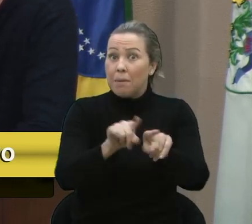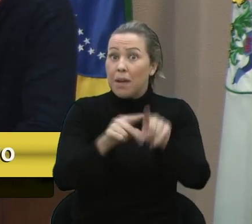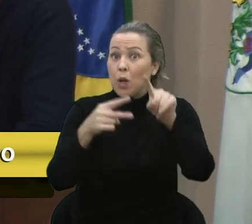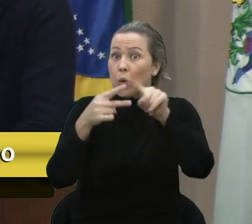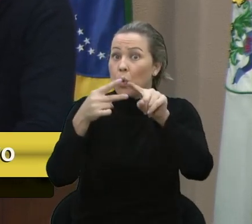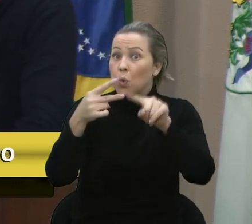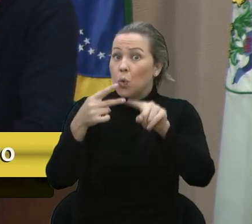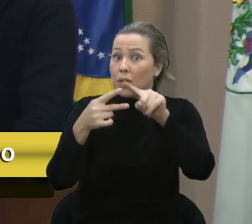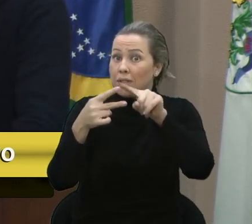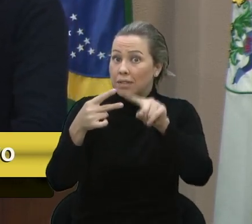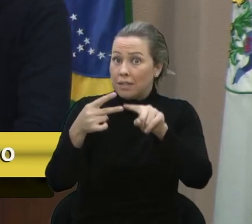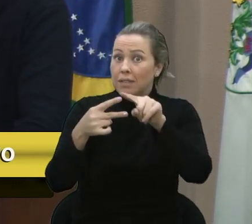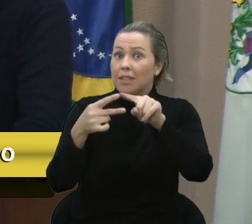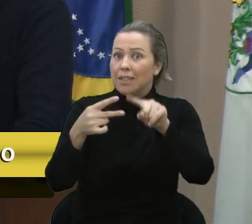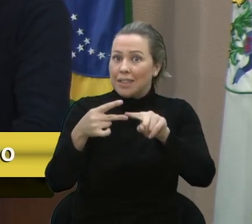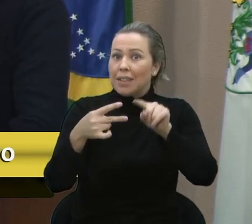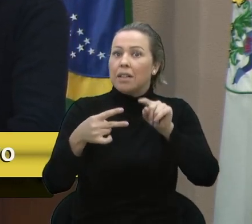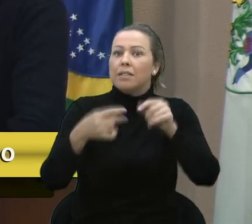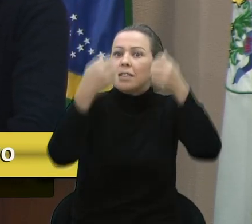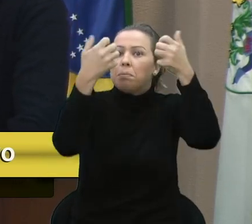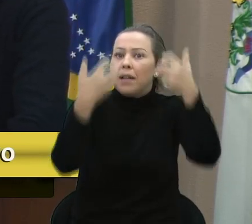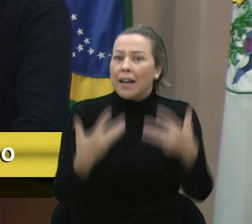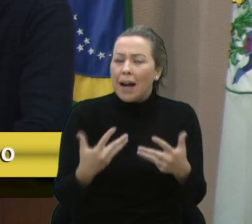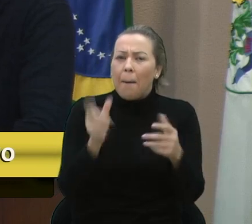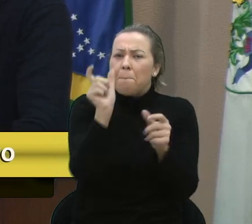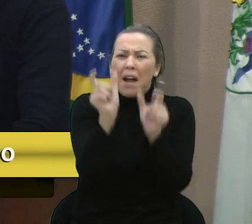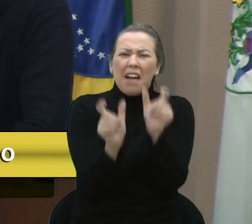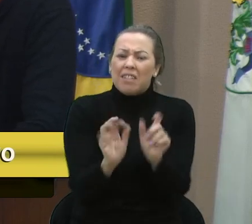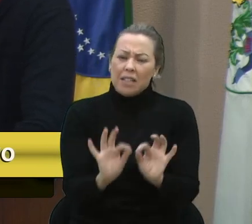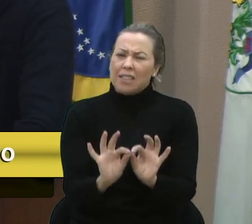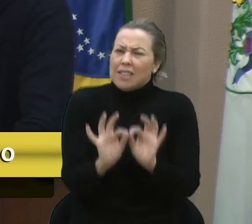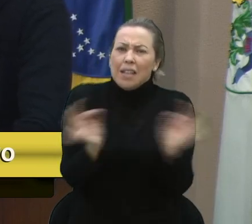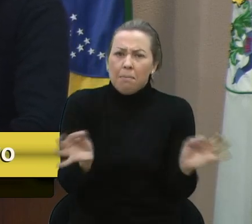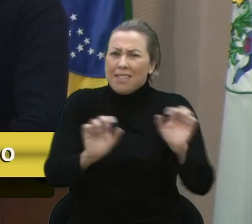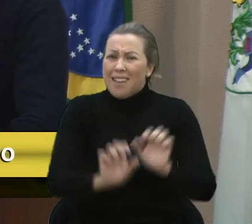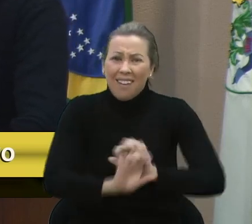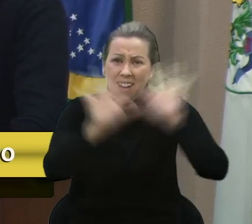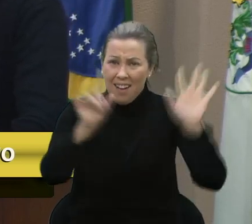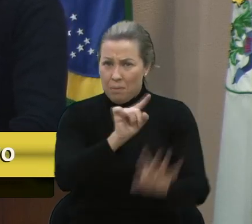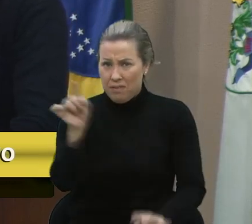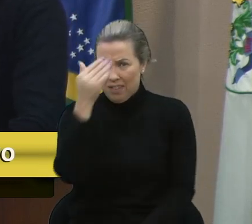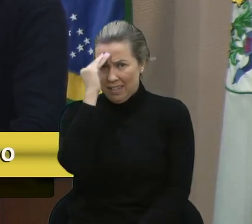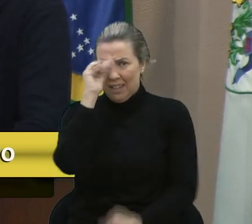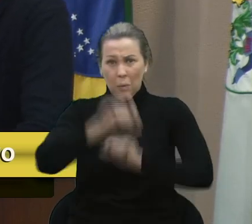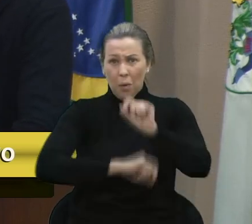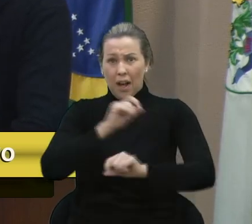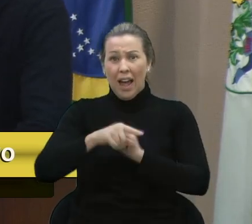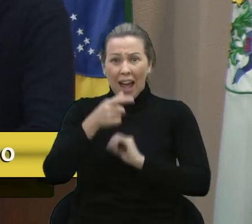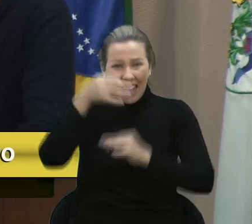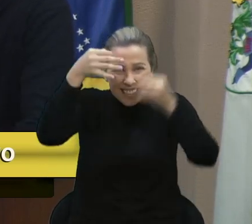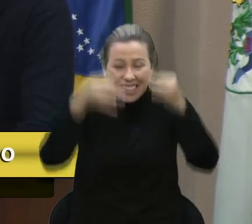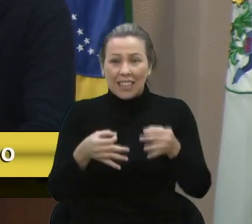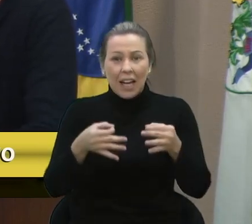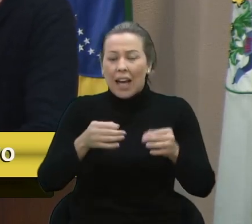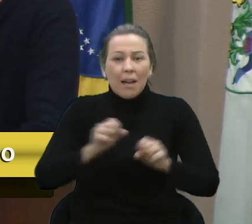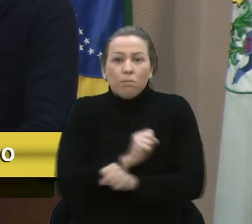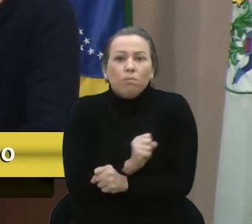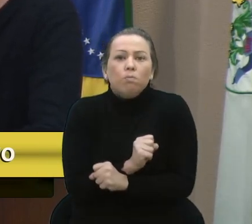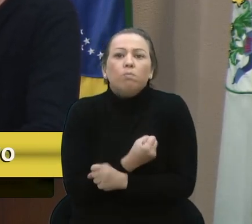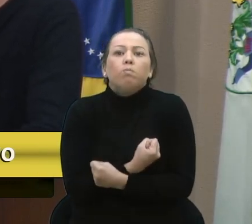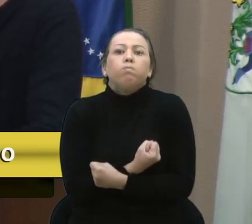decisões, em poucas palavras, que expressam de forma clara, que é completamente